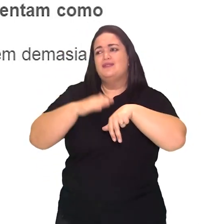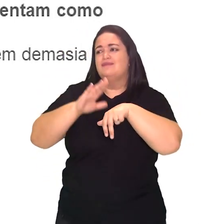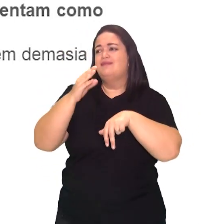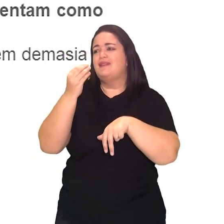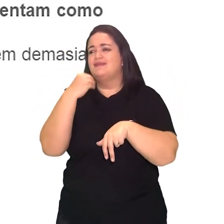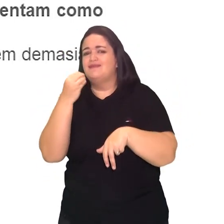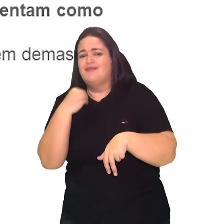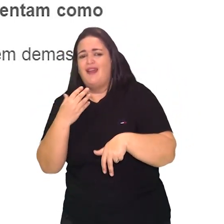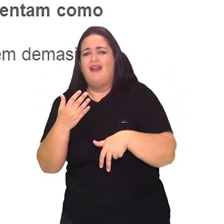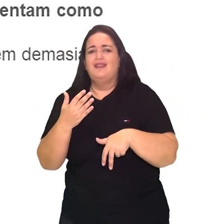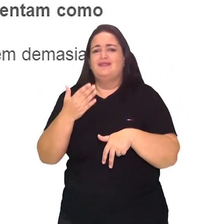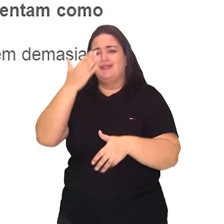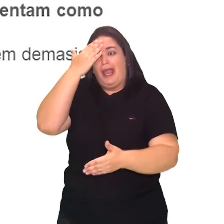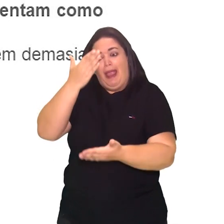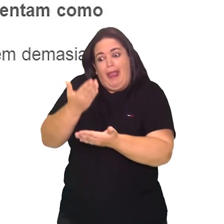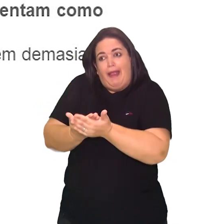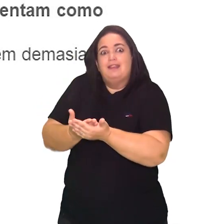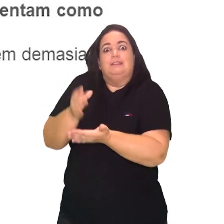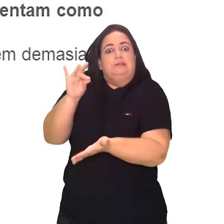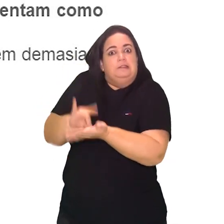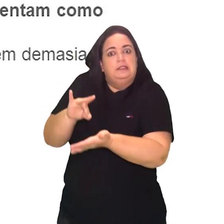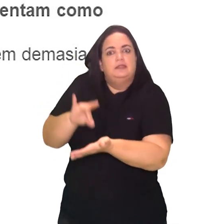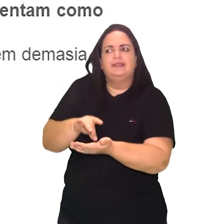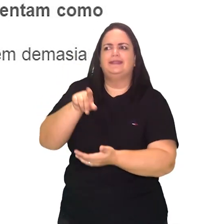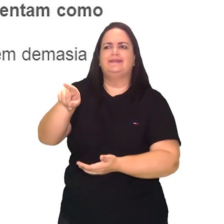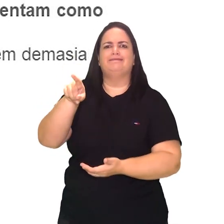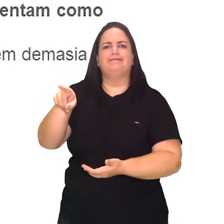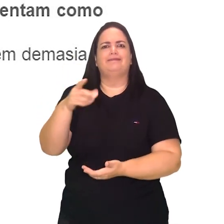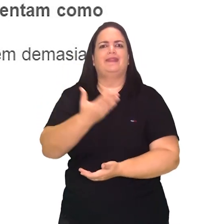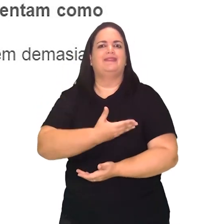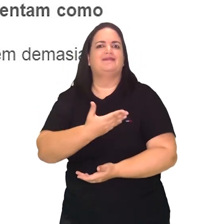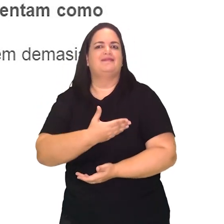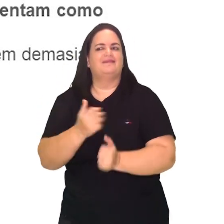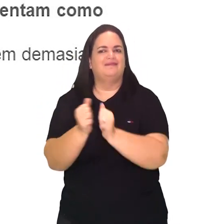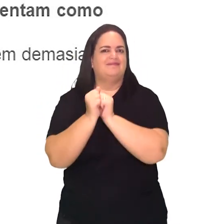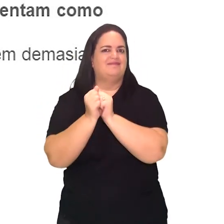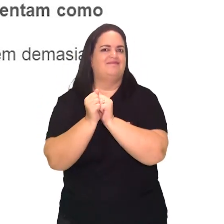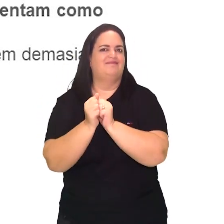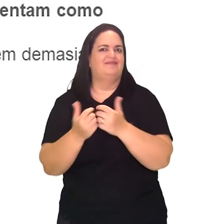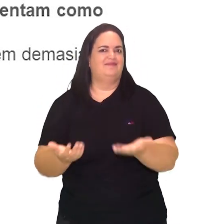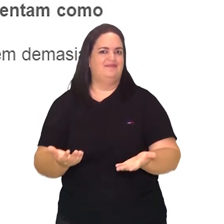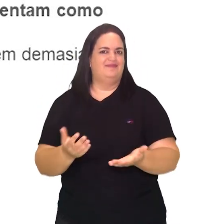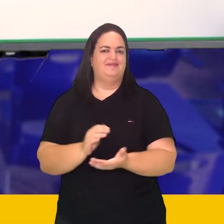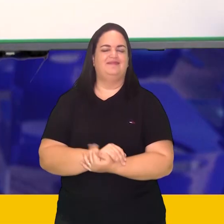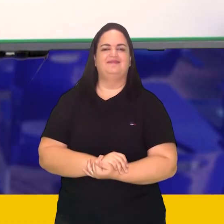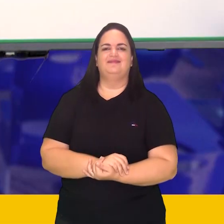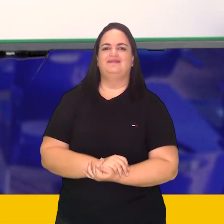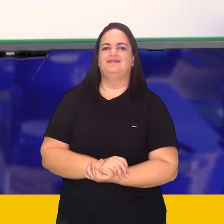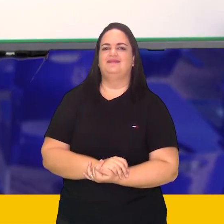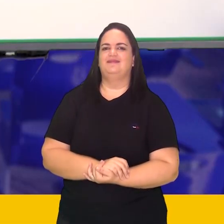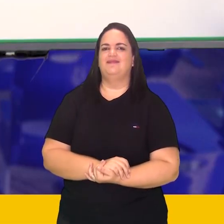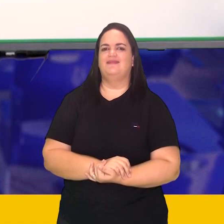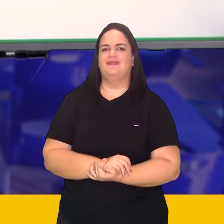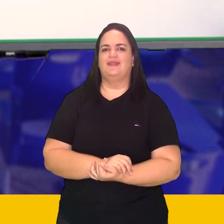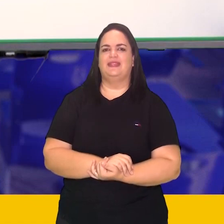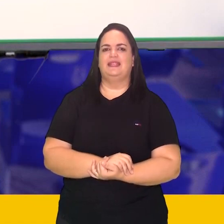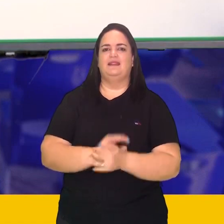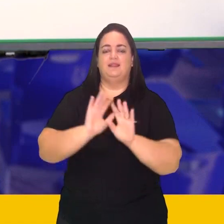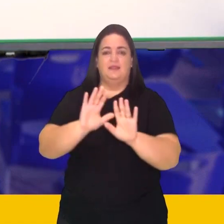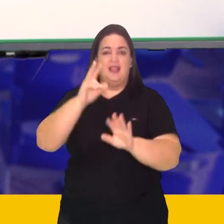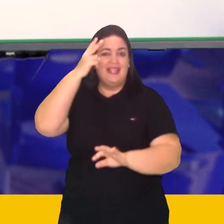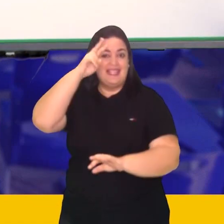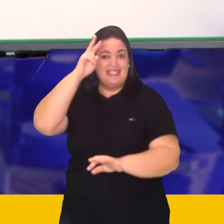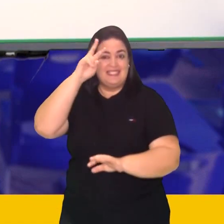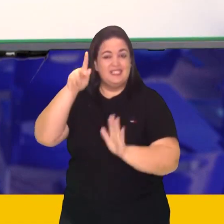e que confiam em demasia e em excesso nos seus algozes. Nas histórias